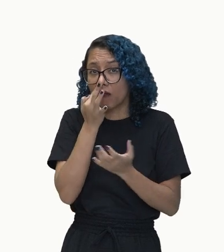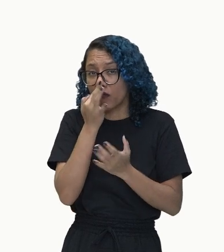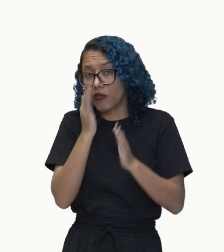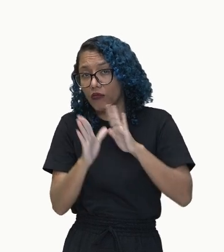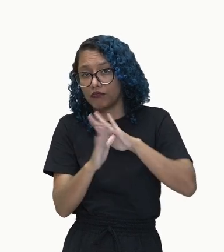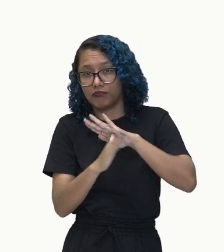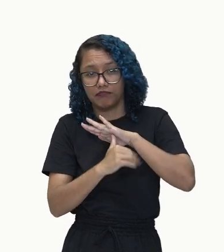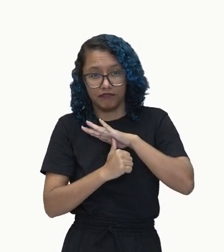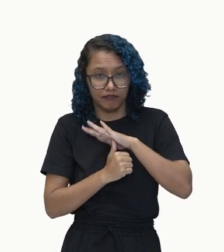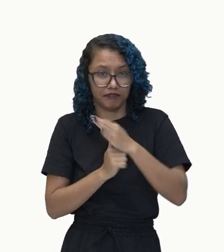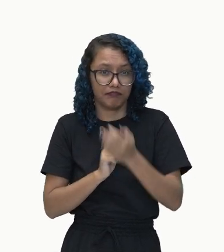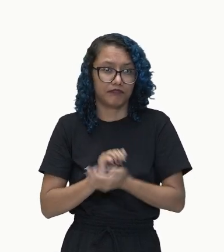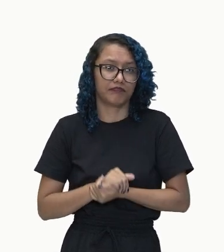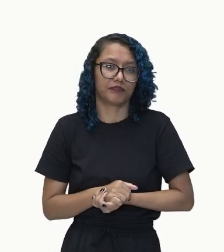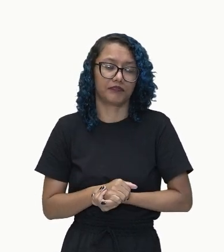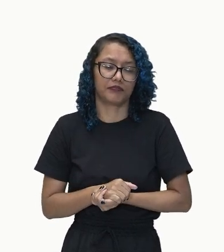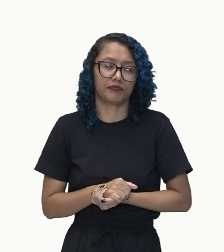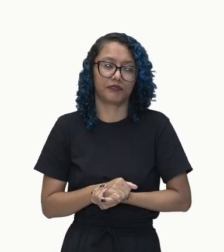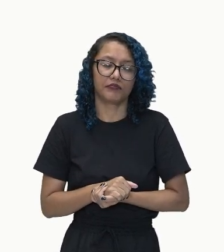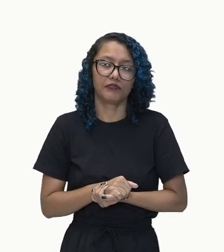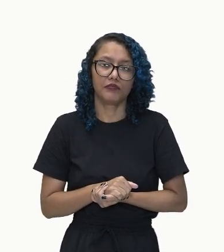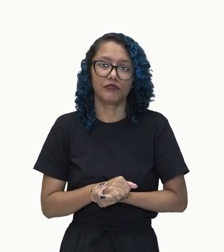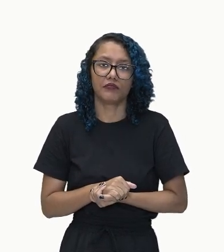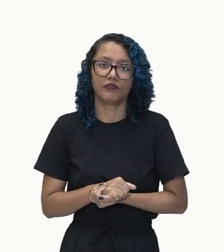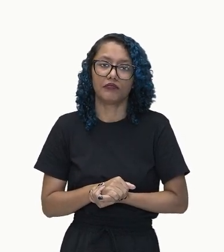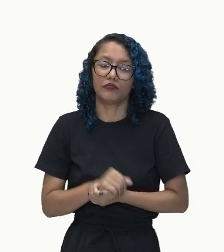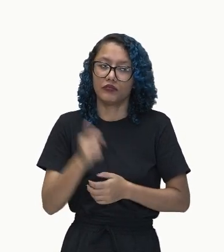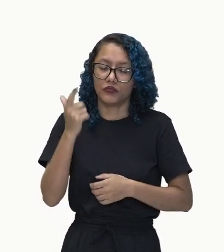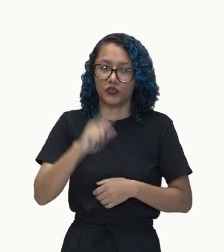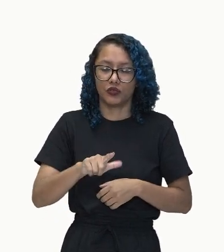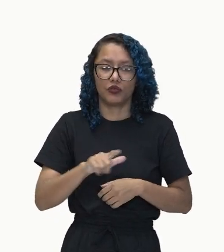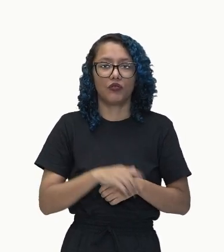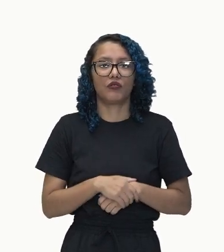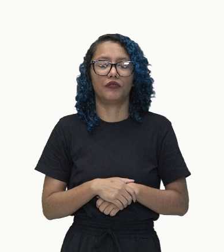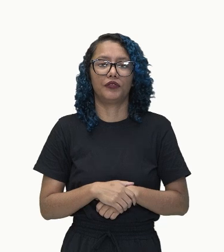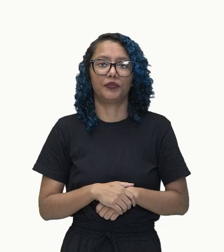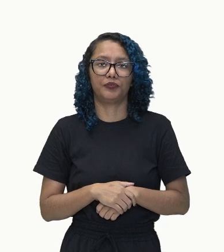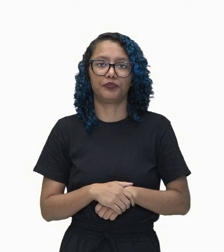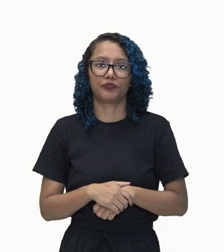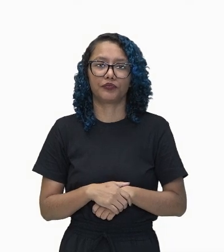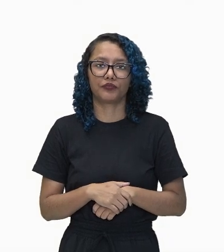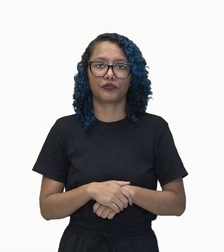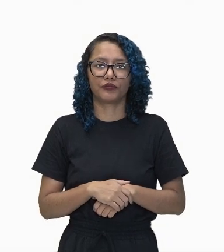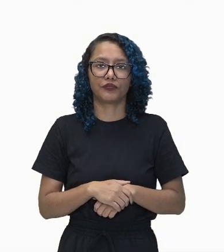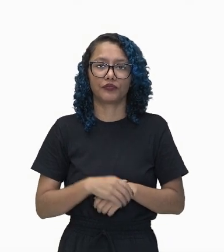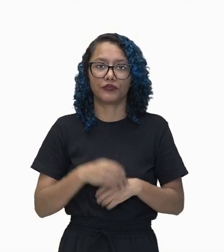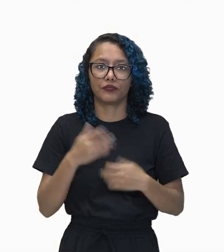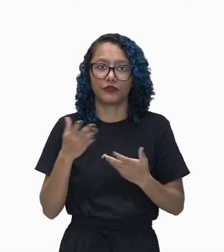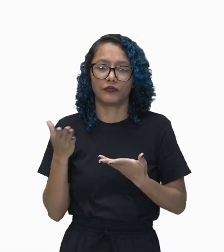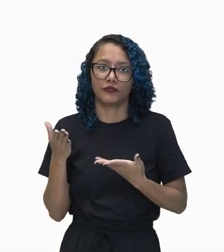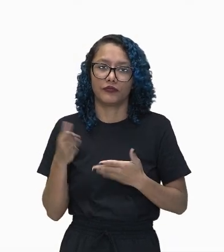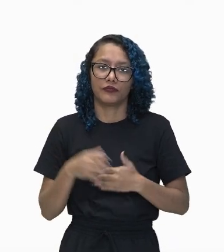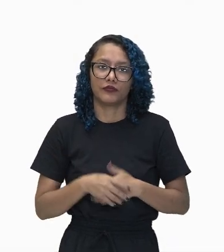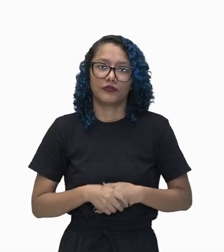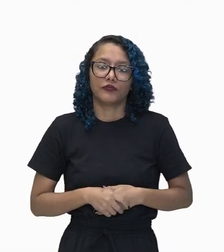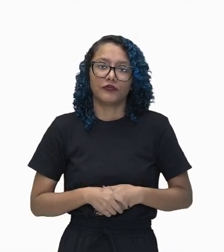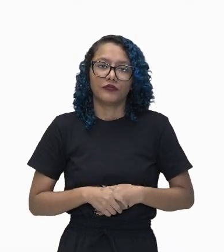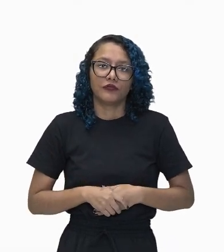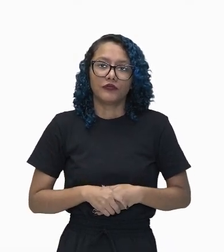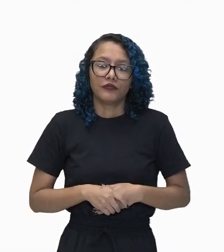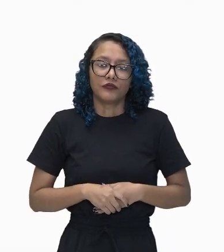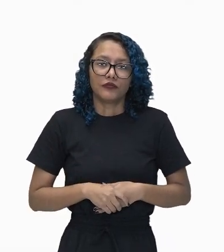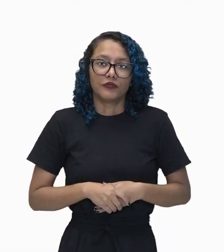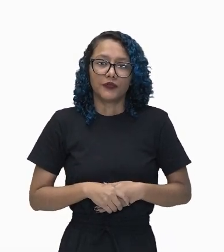Vamos agora falar sobre o sujeito. Relembrando. Olha só. Observe aí os exemplos que nós trouxemos pra você. Muito bem. Vamos